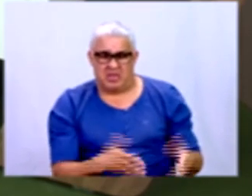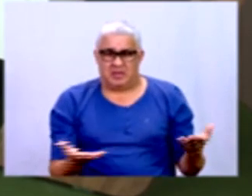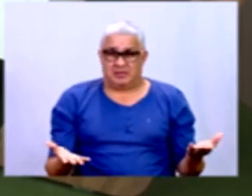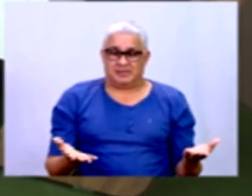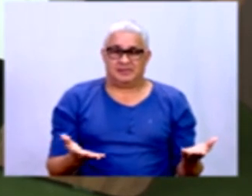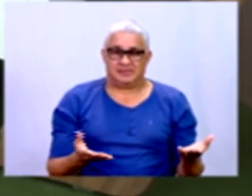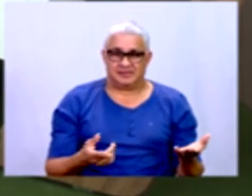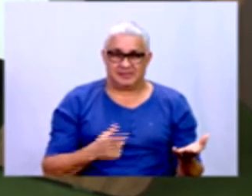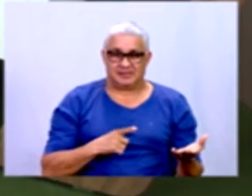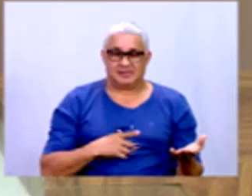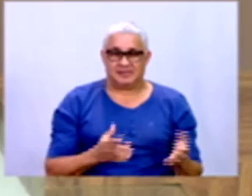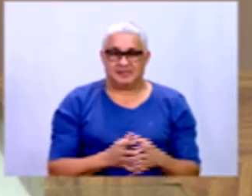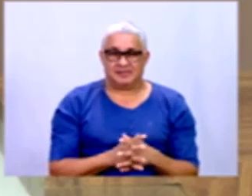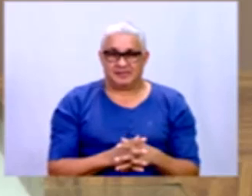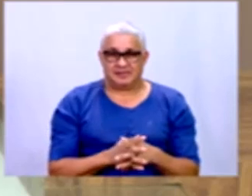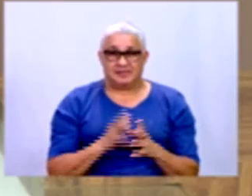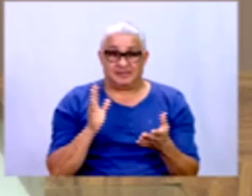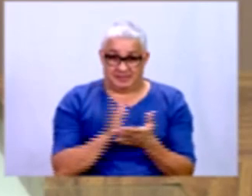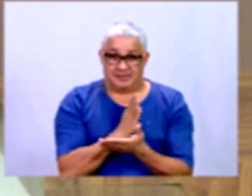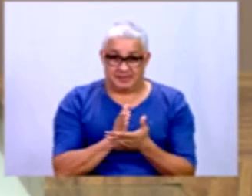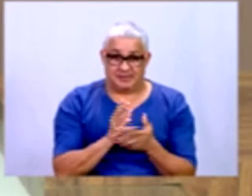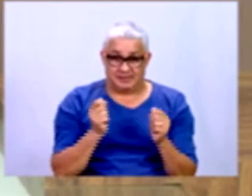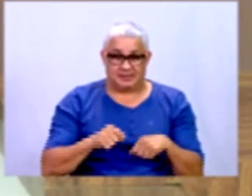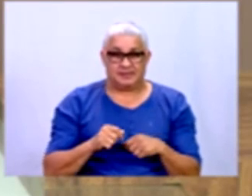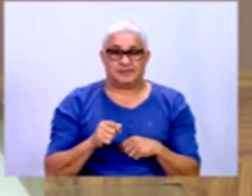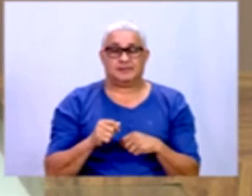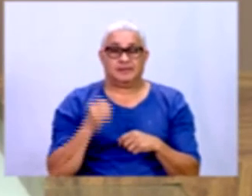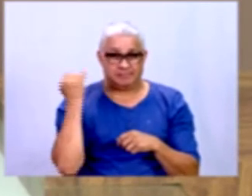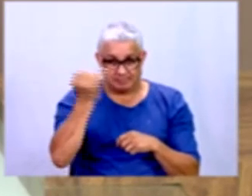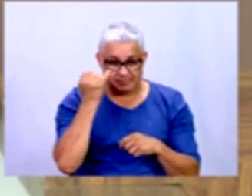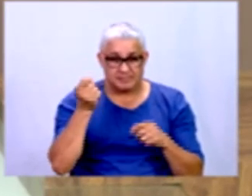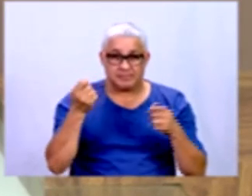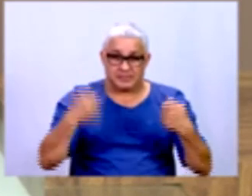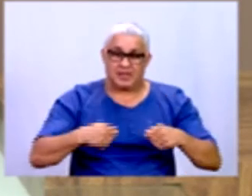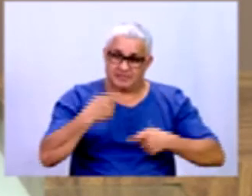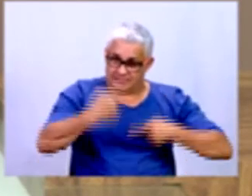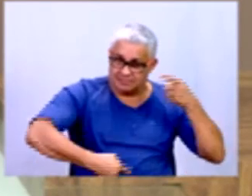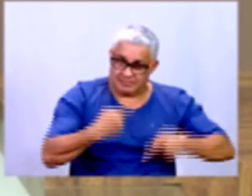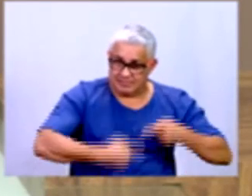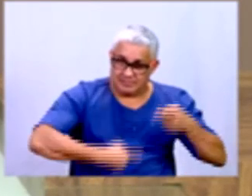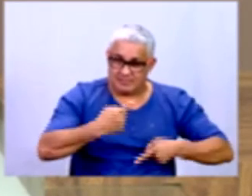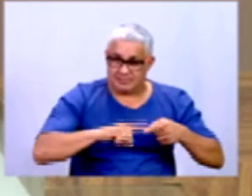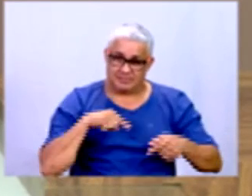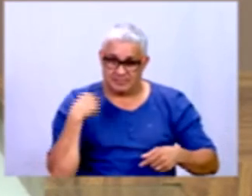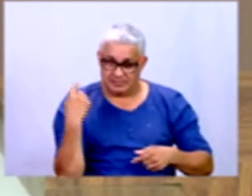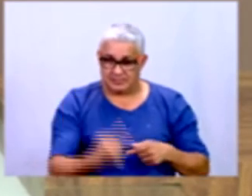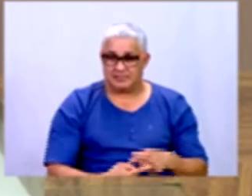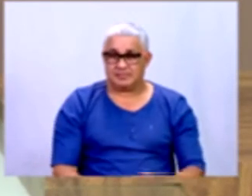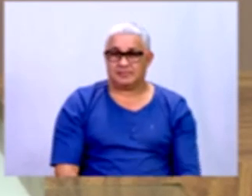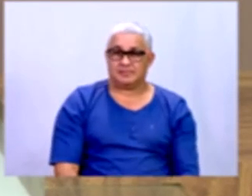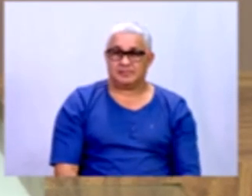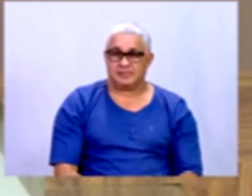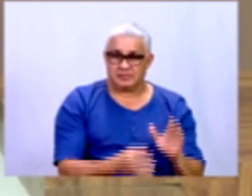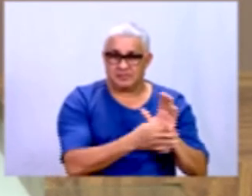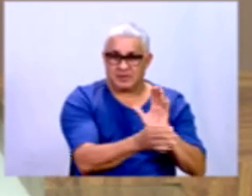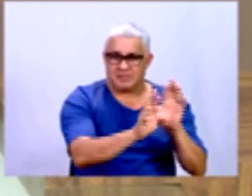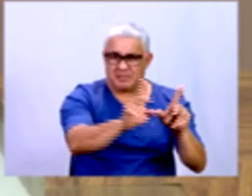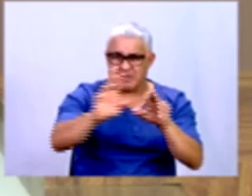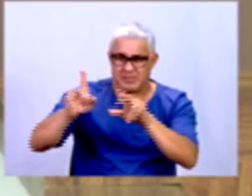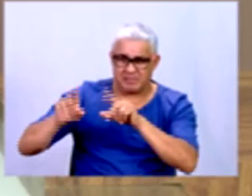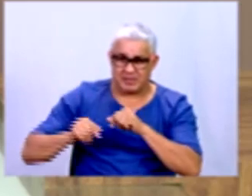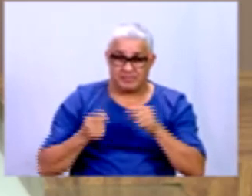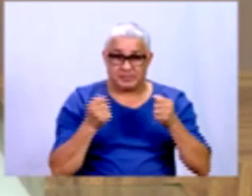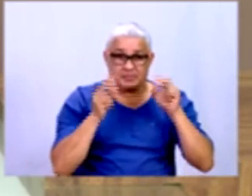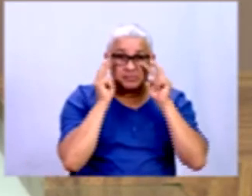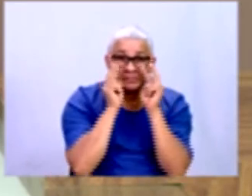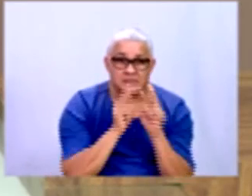Então, são pontos que são relevantes e que podem ser discutidos, e que devem ser discutidos, devem ser levados à tona, para que a gente tenha uma visão mais ampla